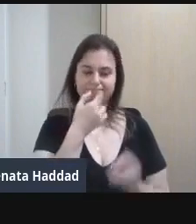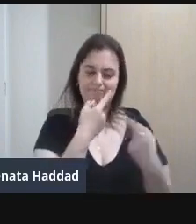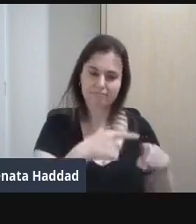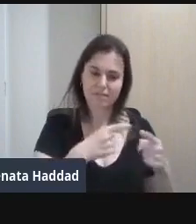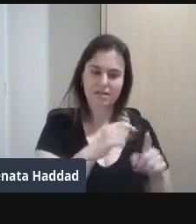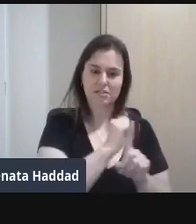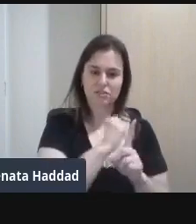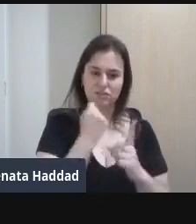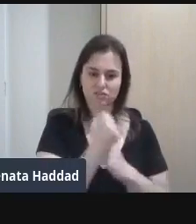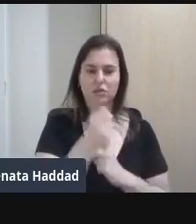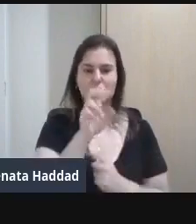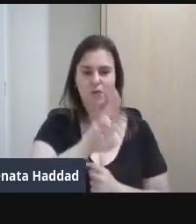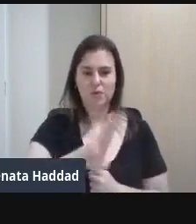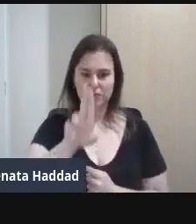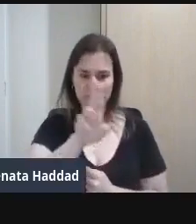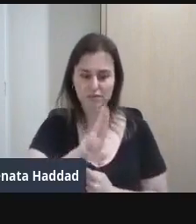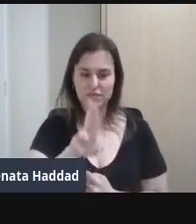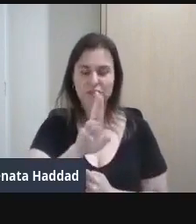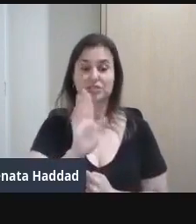Falei para vocês